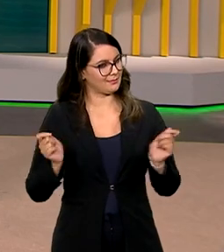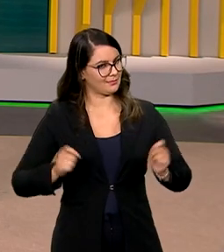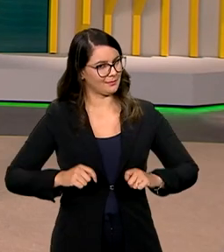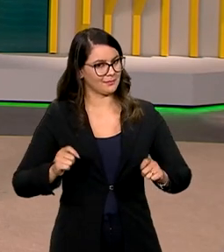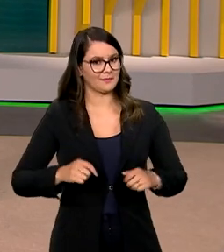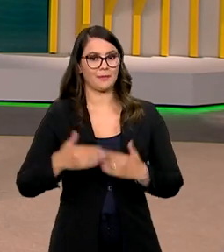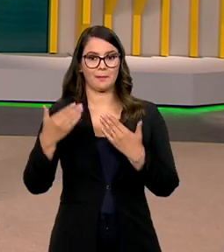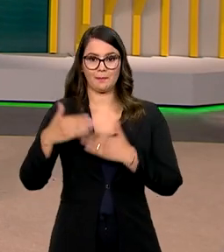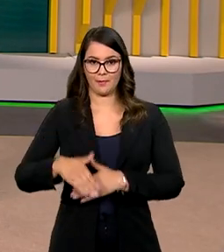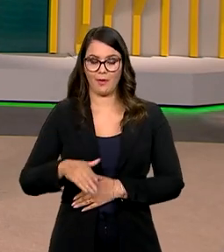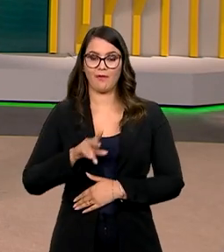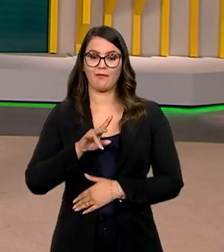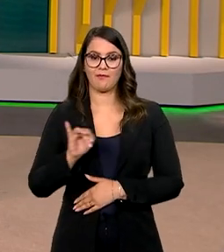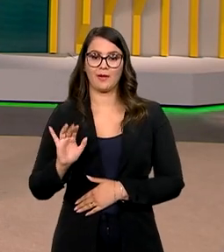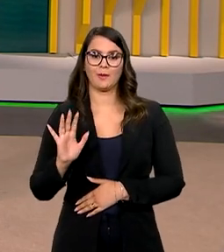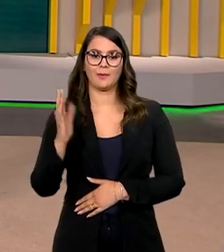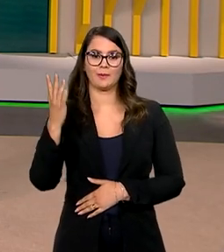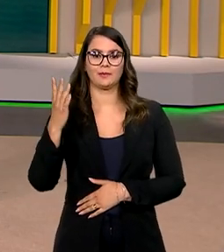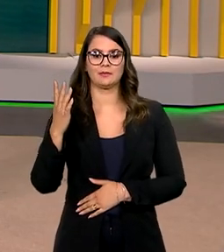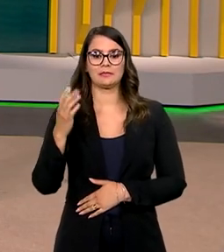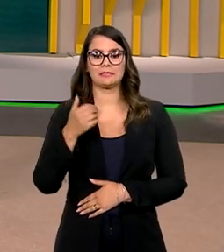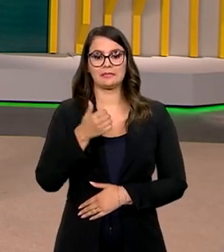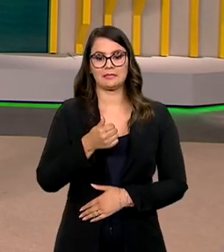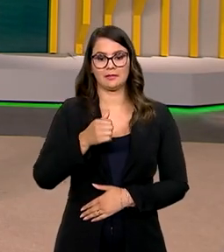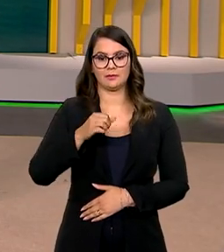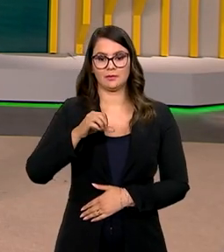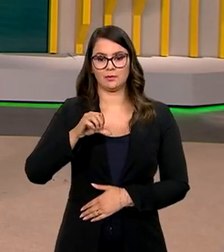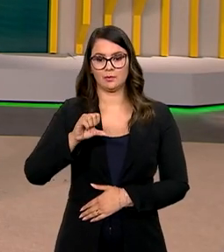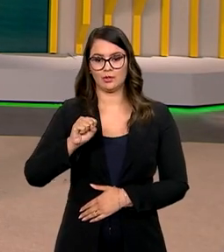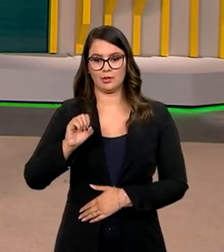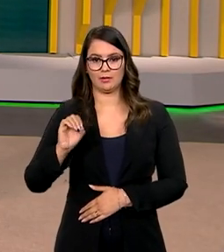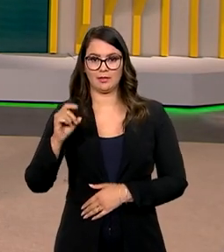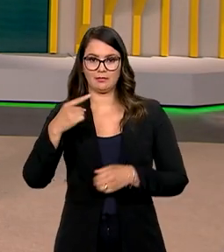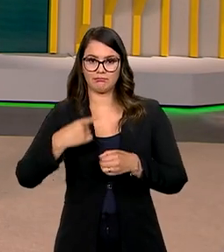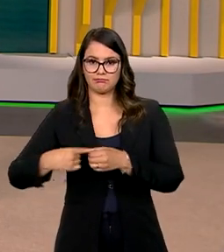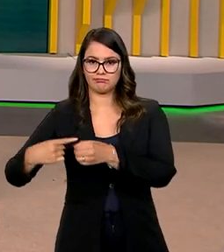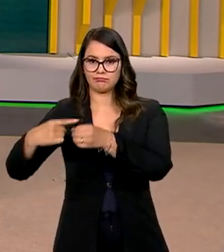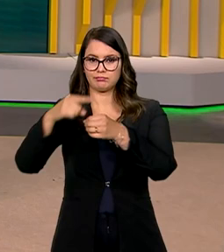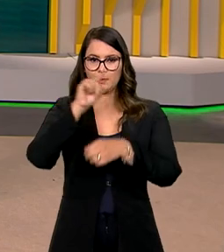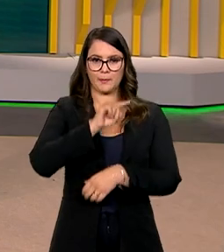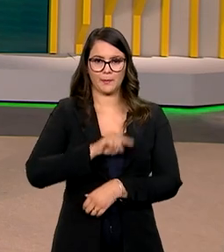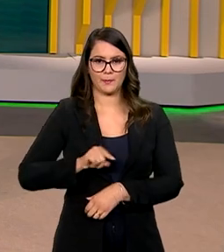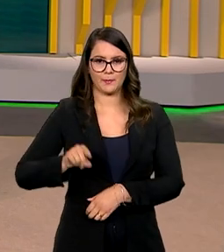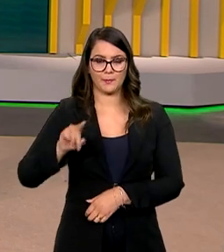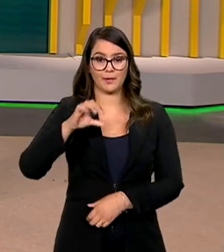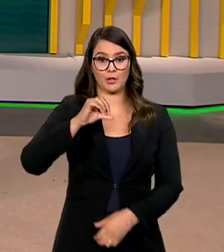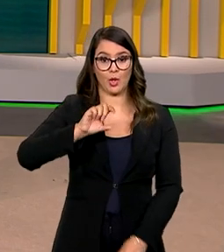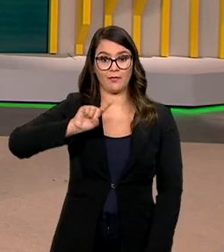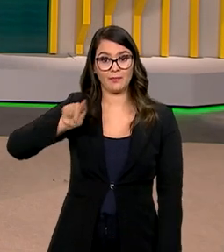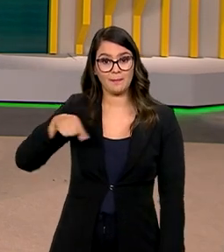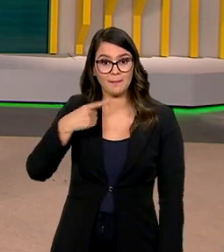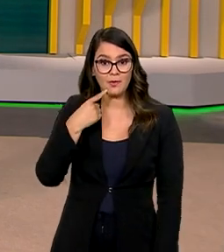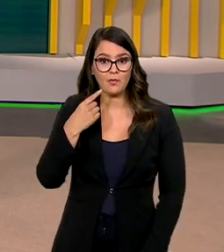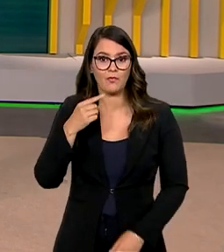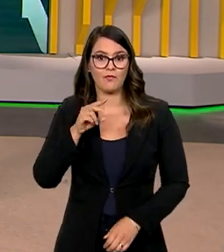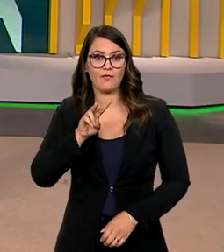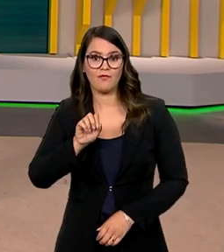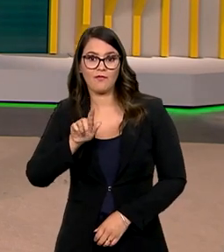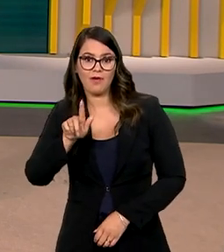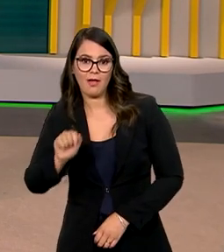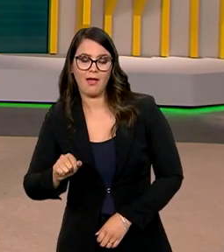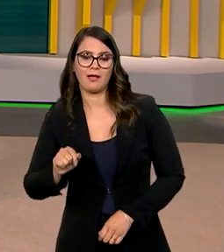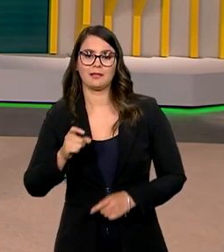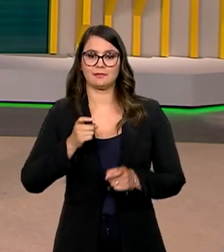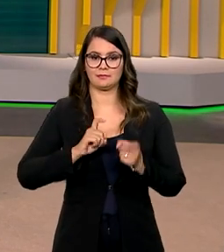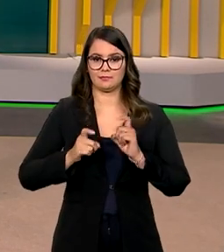As provas devem ser aplicadas em 180 cidades brasileiras para cerca de 9 mil vagas na administração pública